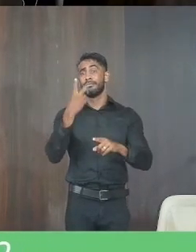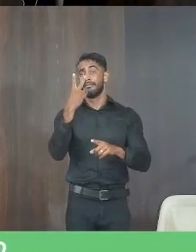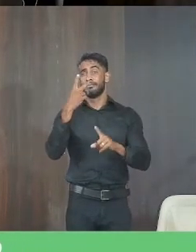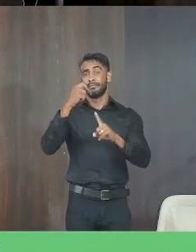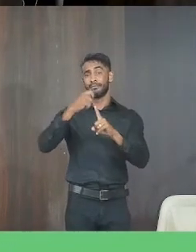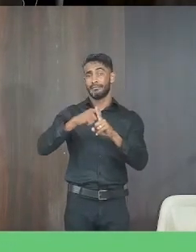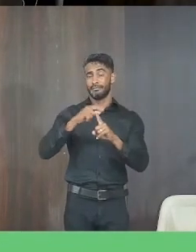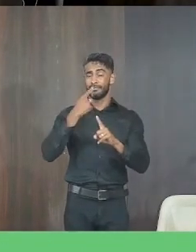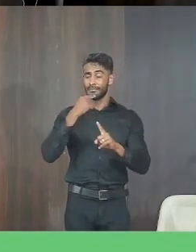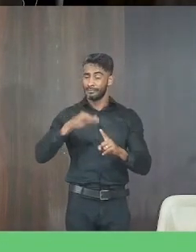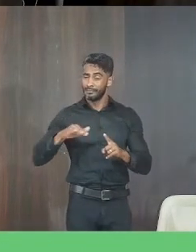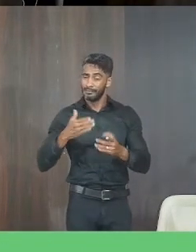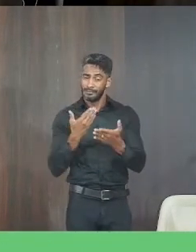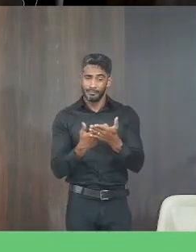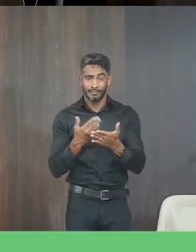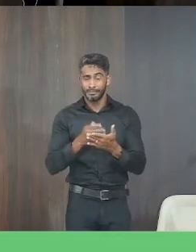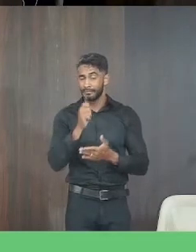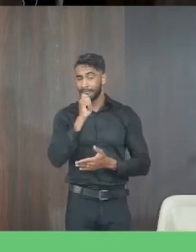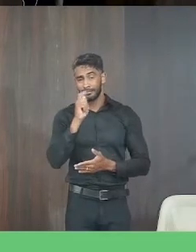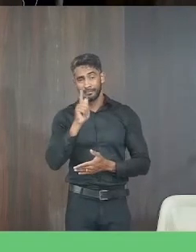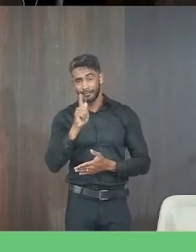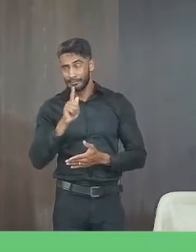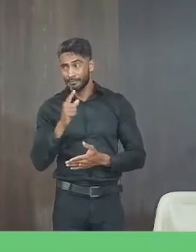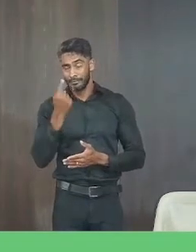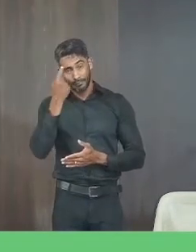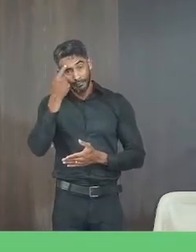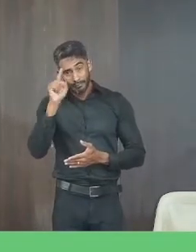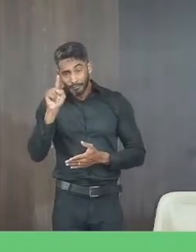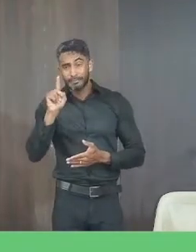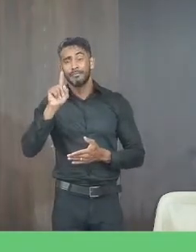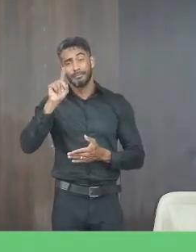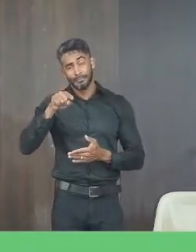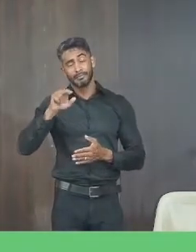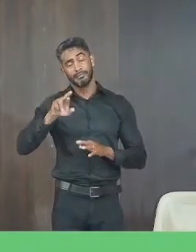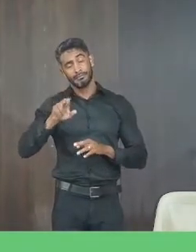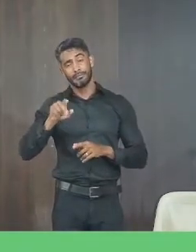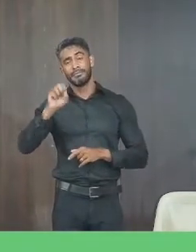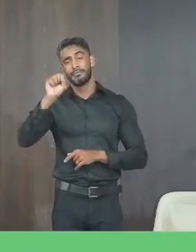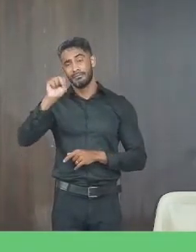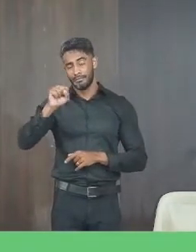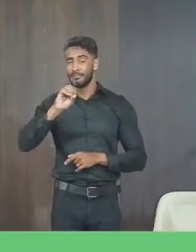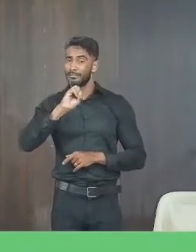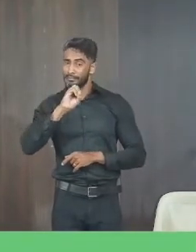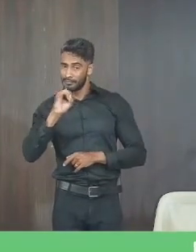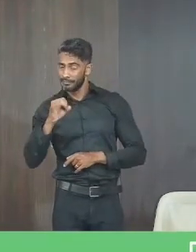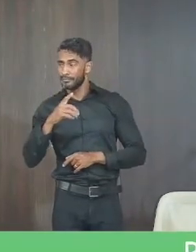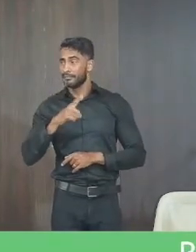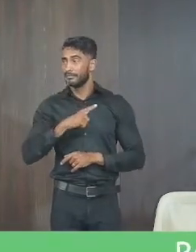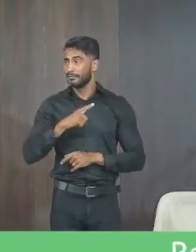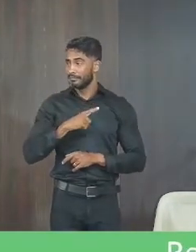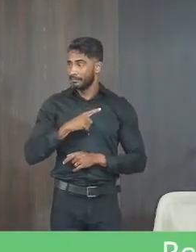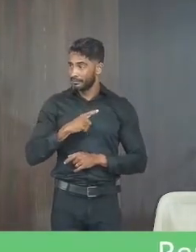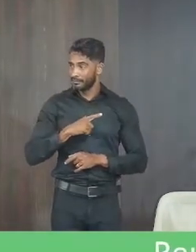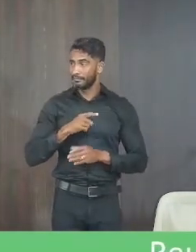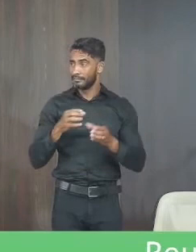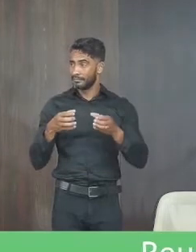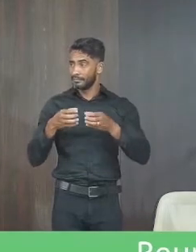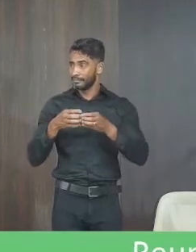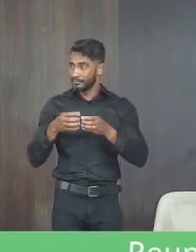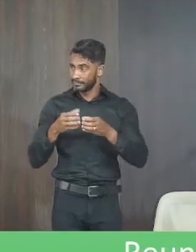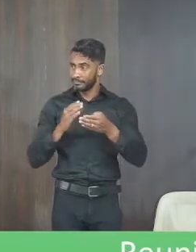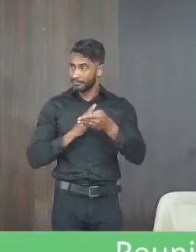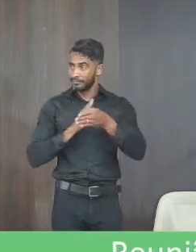meses que essa criança está fora da escola então eu acho que um dia faz diferença sim então se tiver disponibilidade da comissão